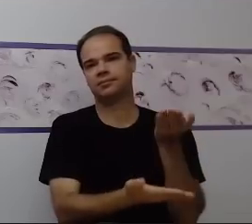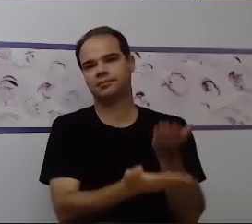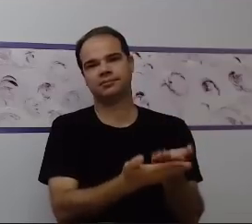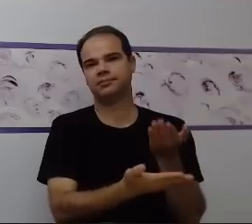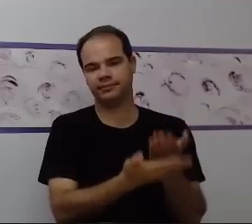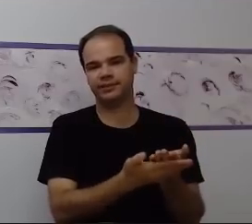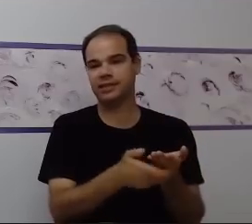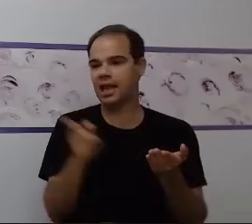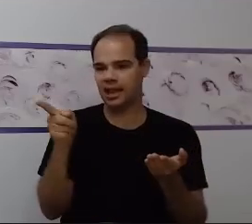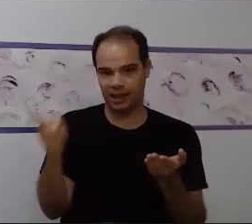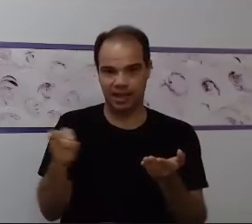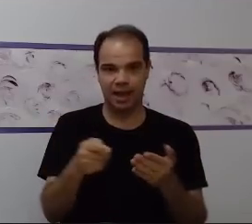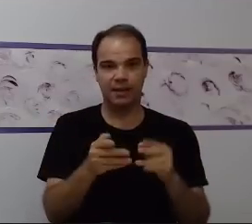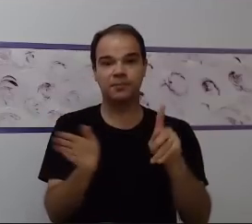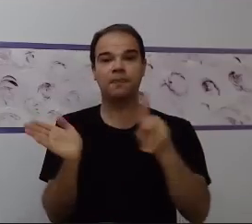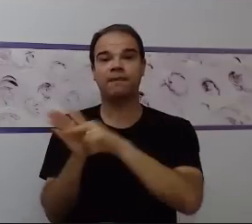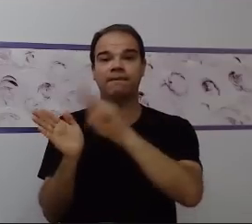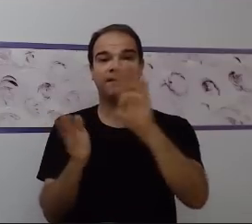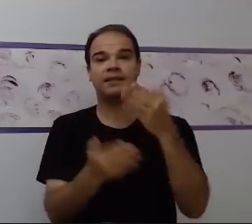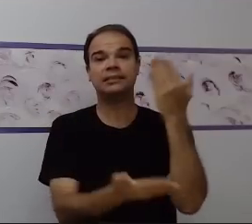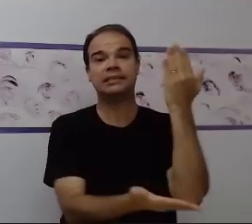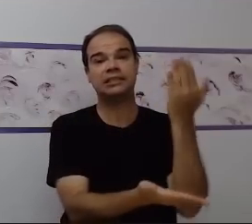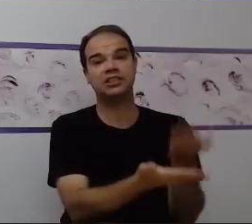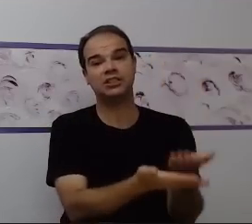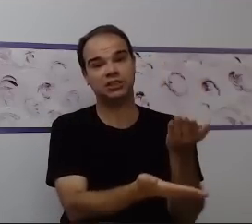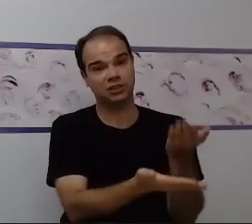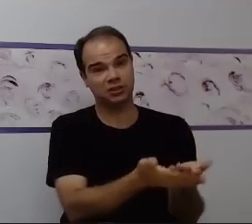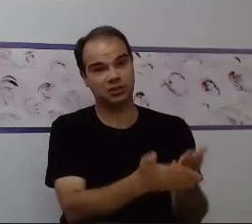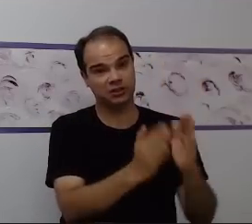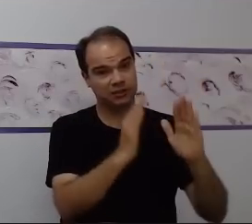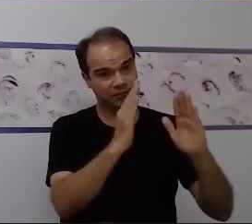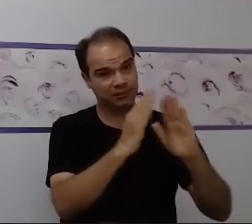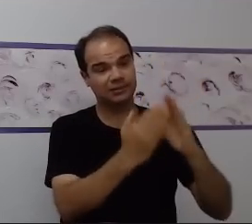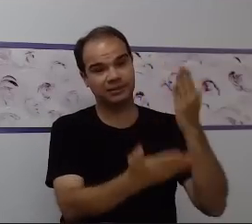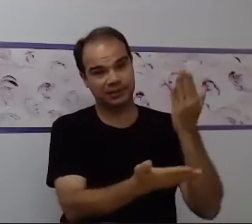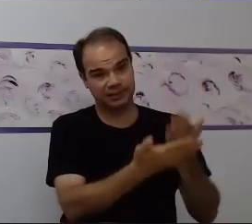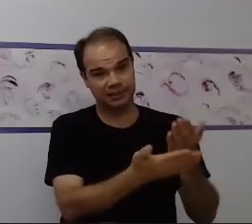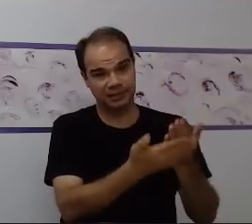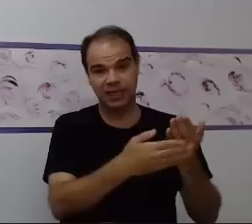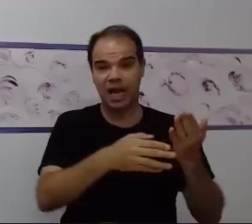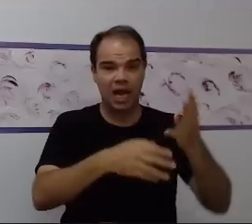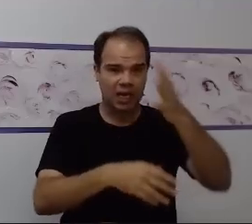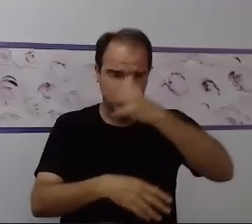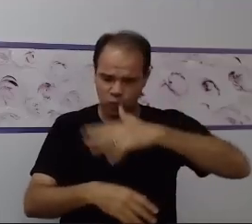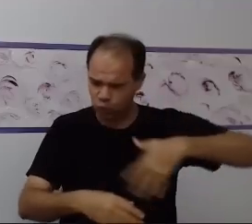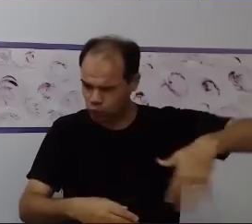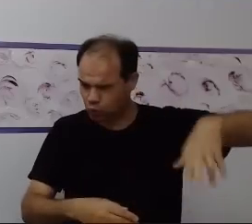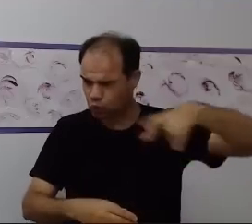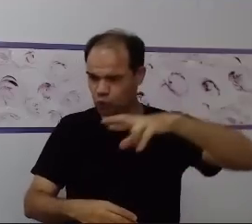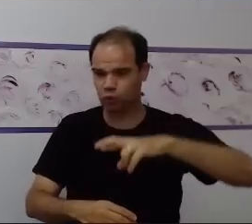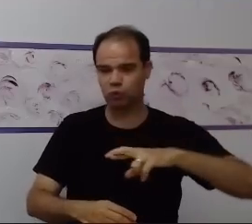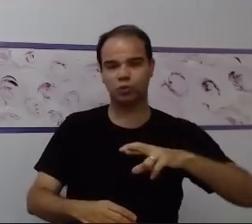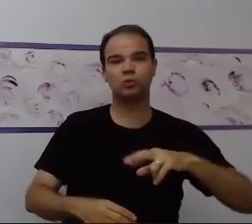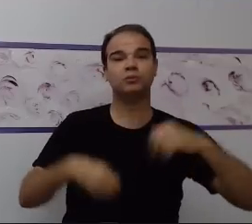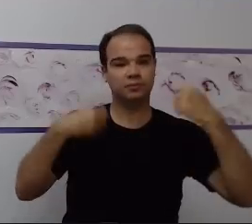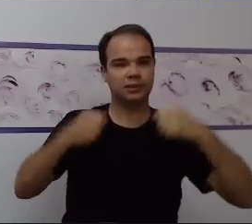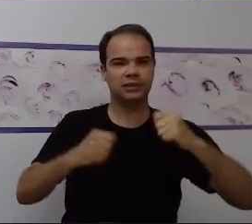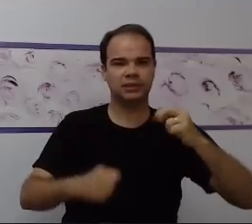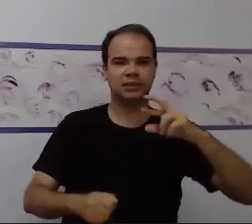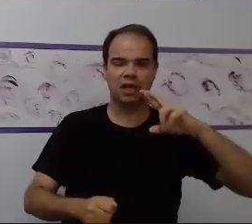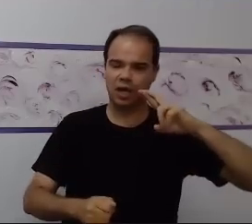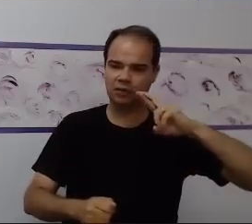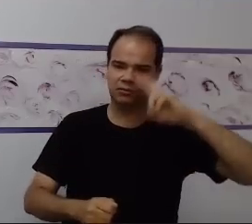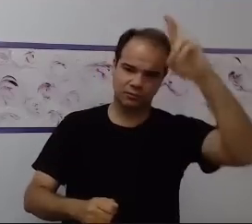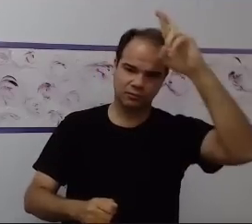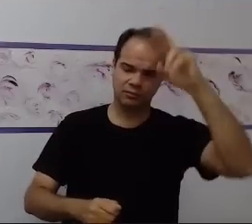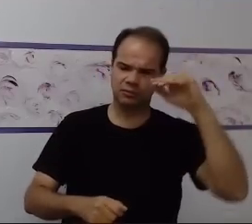escola. Então, ele tem esse pertencimento e todos nós somos responsáveis pelo aprendizado dessa criança. Não só a sala